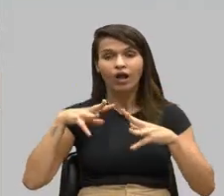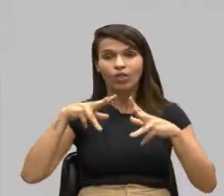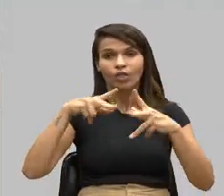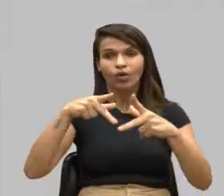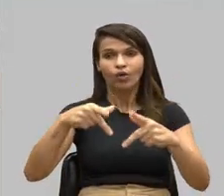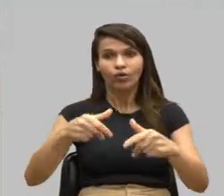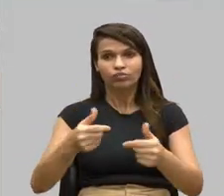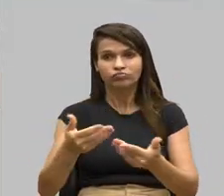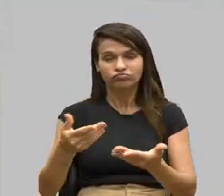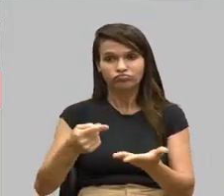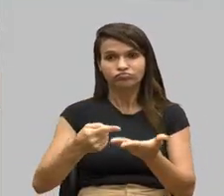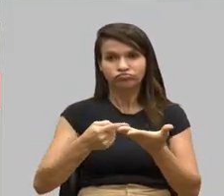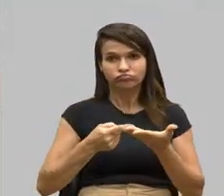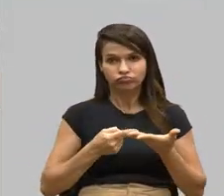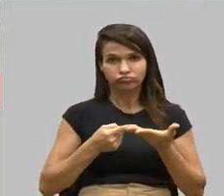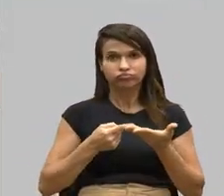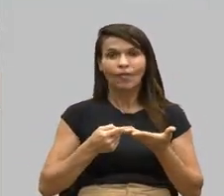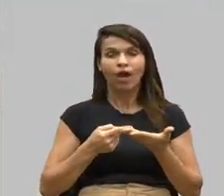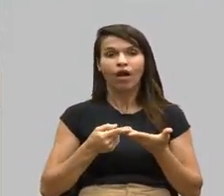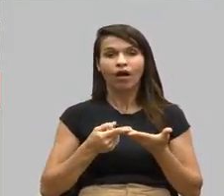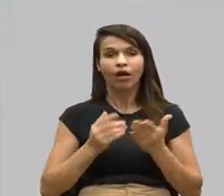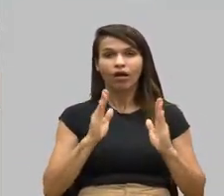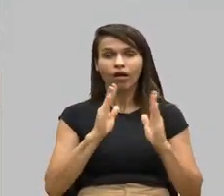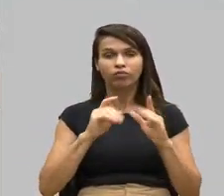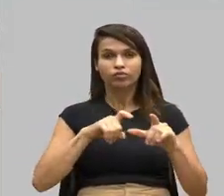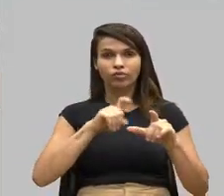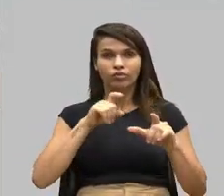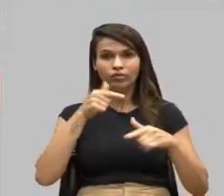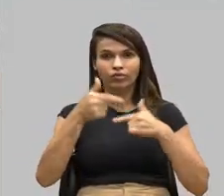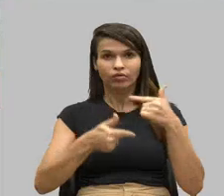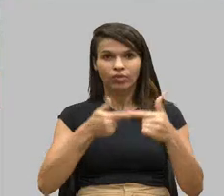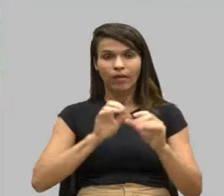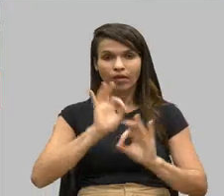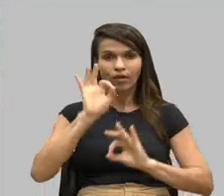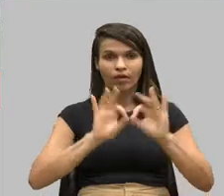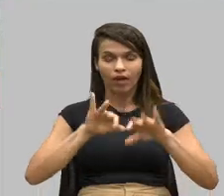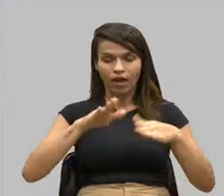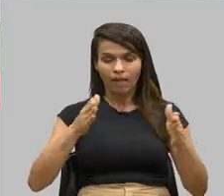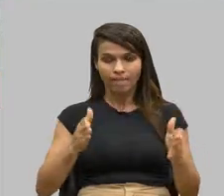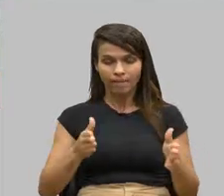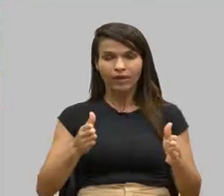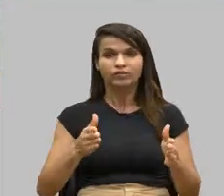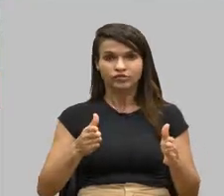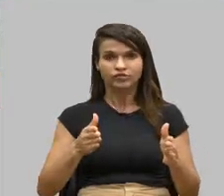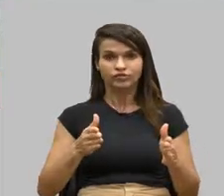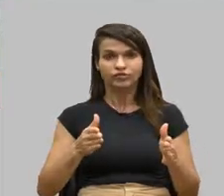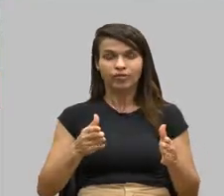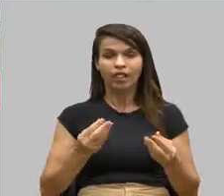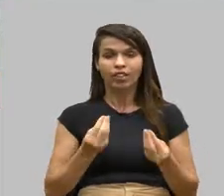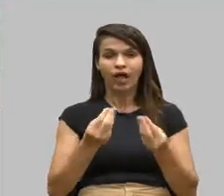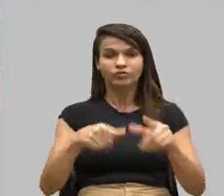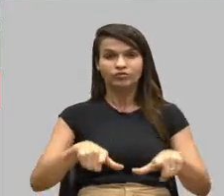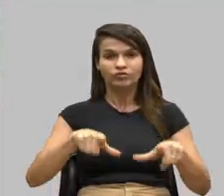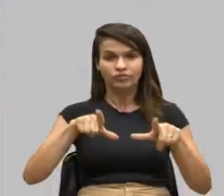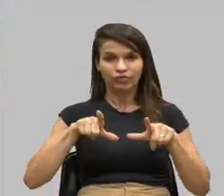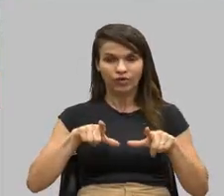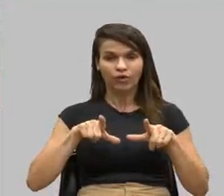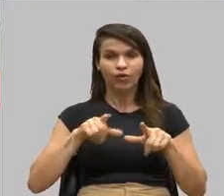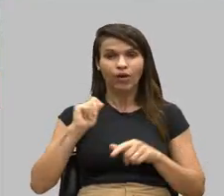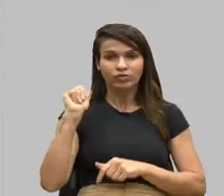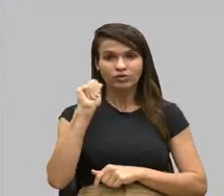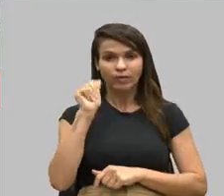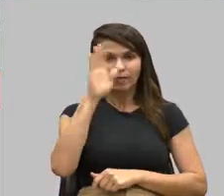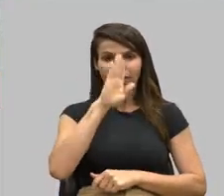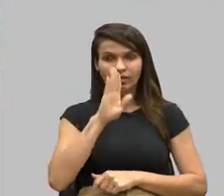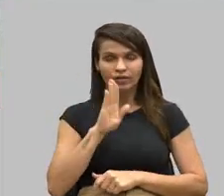Nesse momento, suspendo os trabalhos, para que seja montada a mesa para a entrega dos votos de congratulação com a Associação Brasileira de